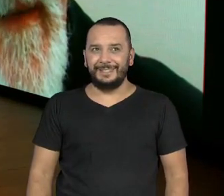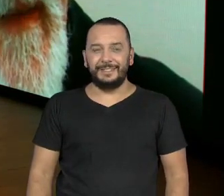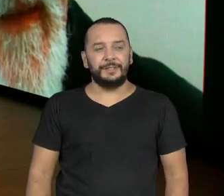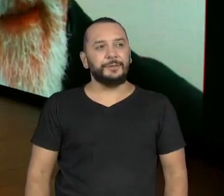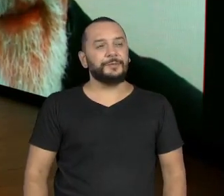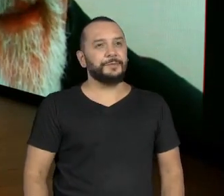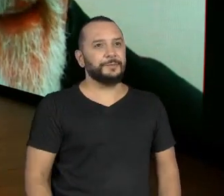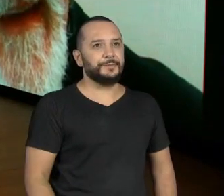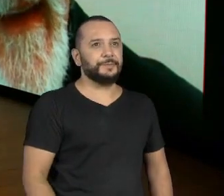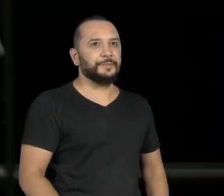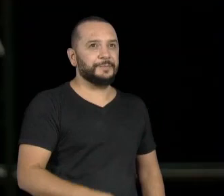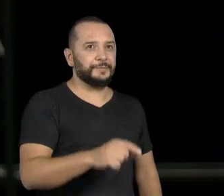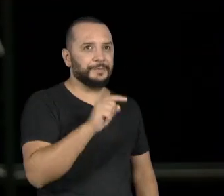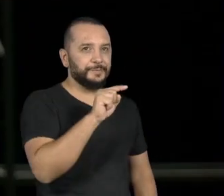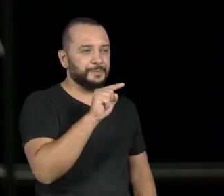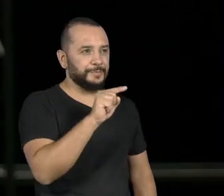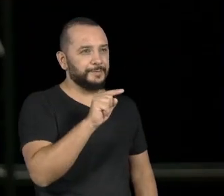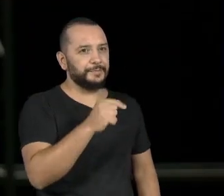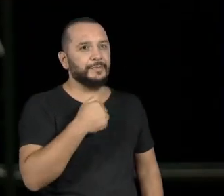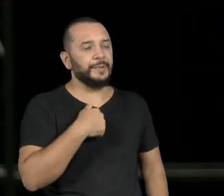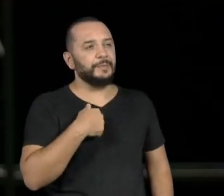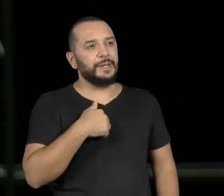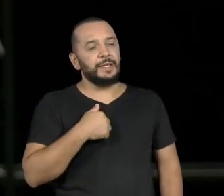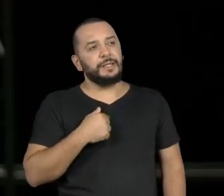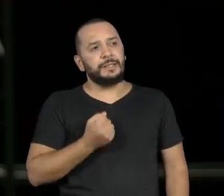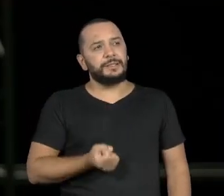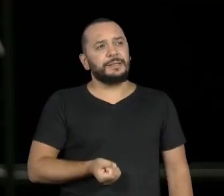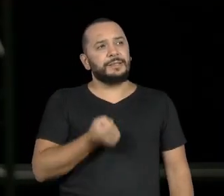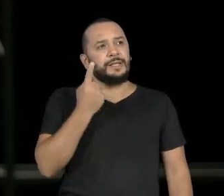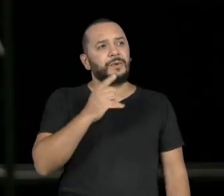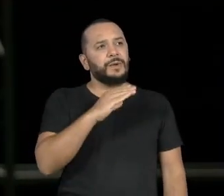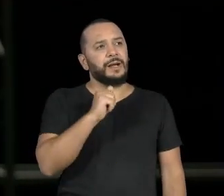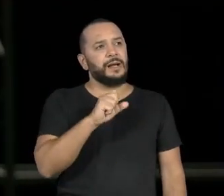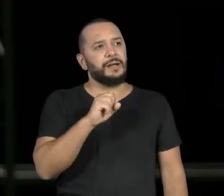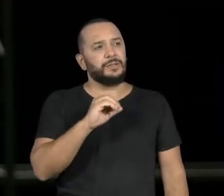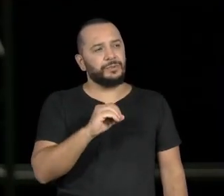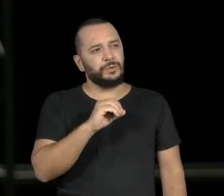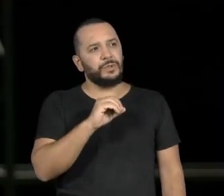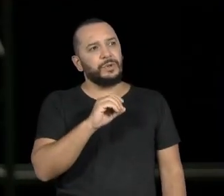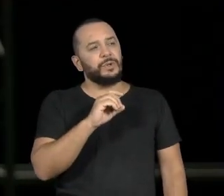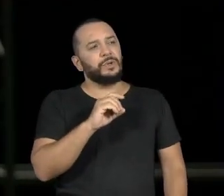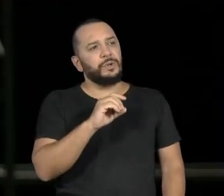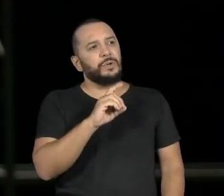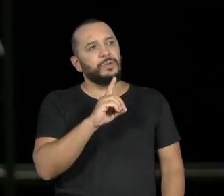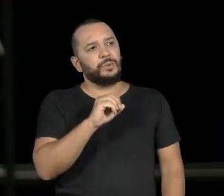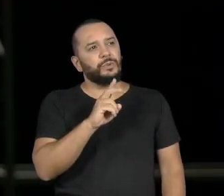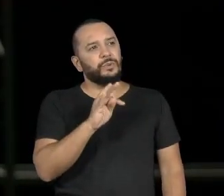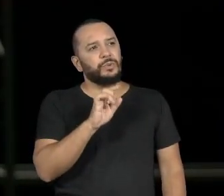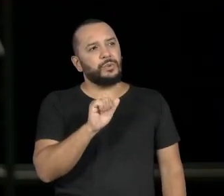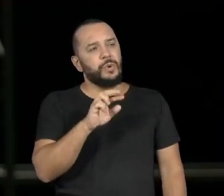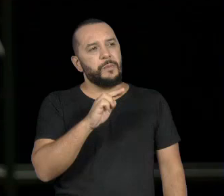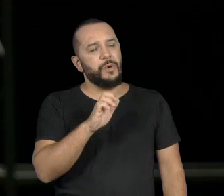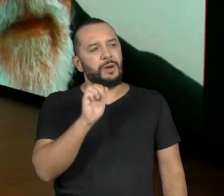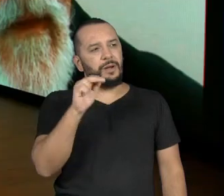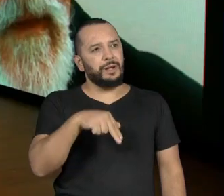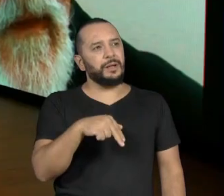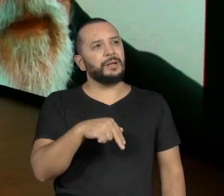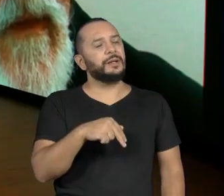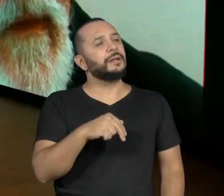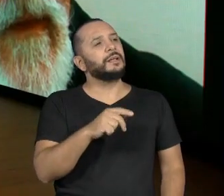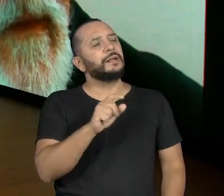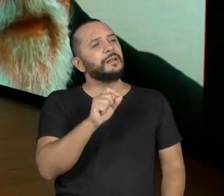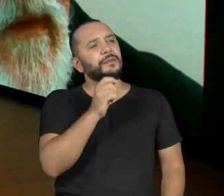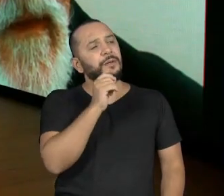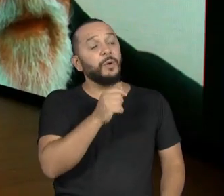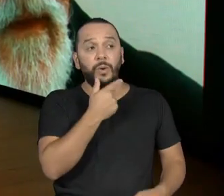Ney, em um estranho caso de Dr. Morgan, você foi trabalhar com um dos seus ídolos, Antunes Filho. O que é que foi que ele te